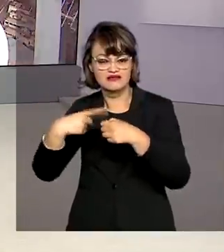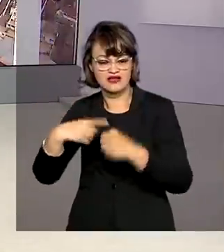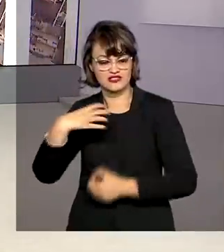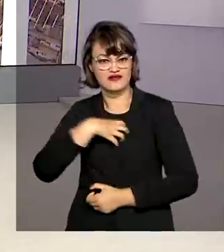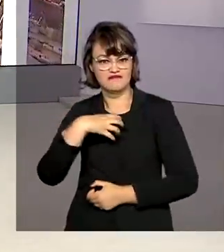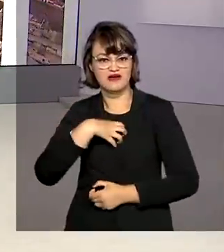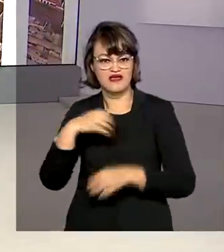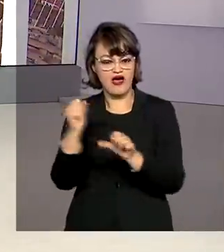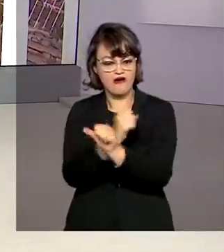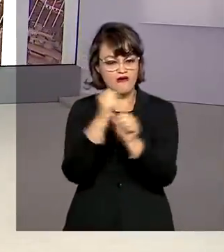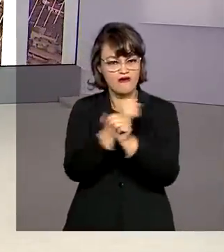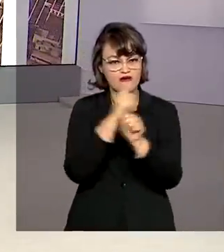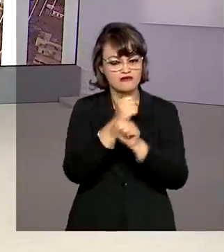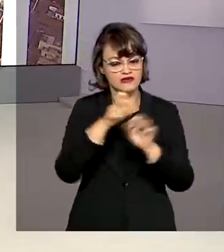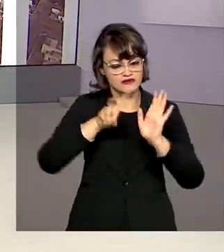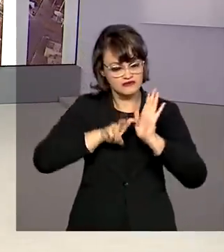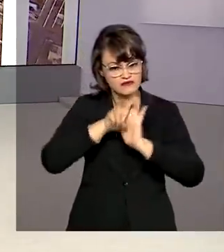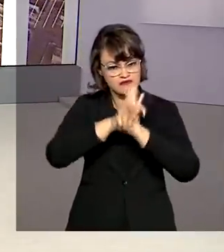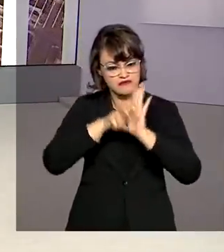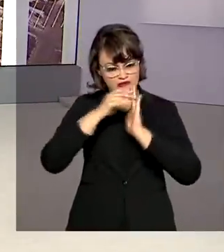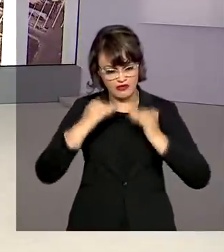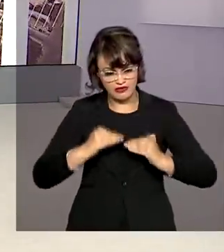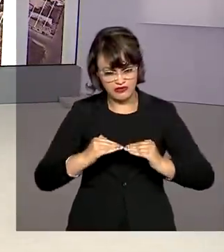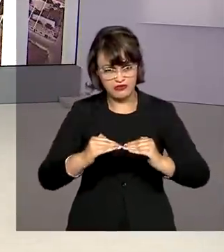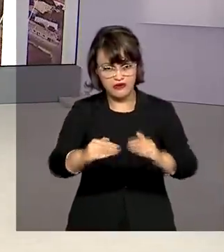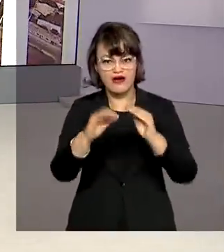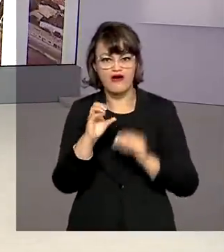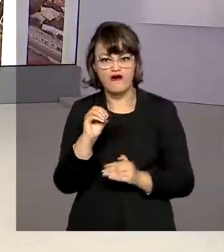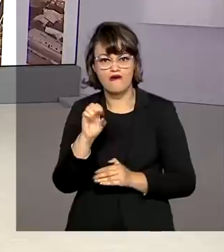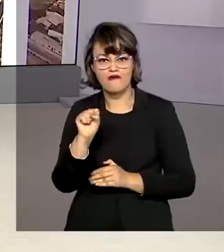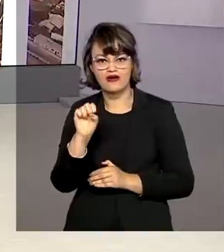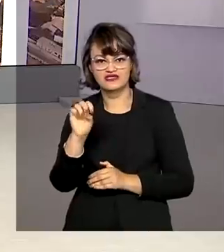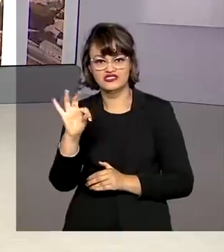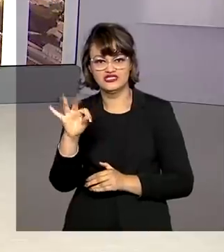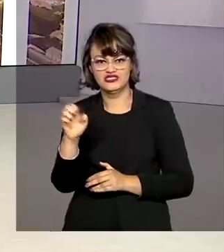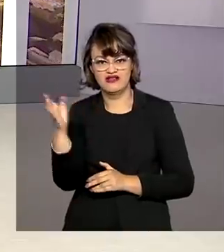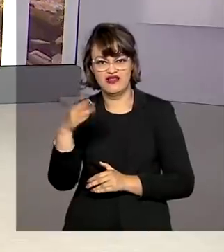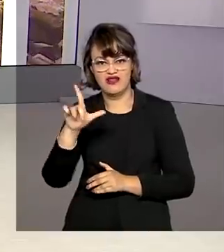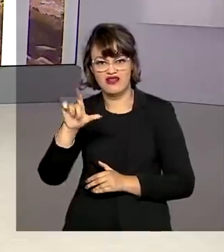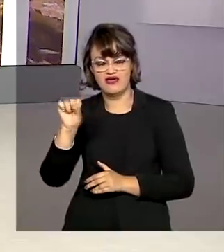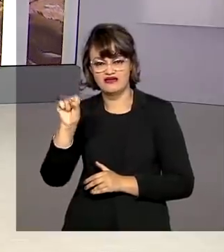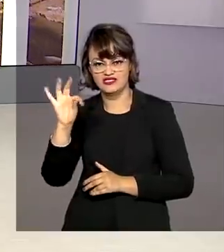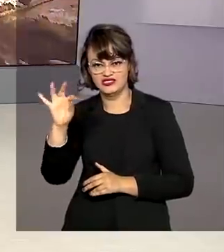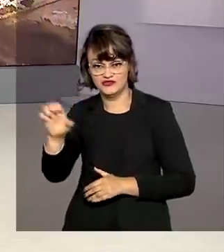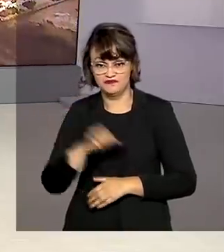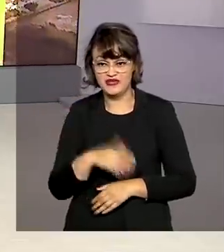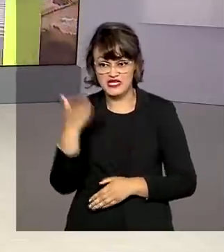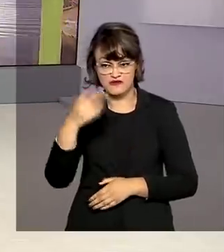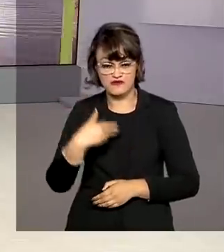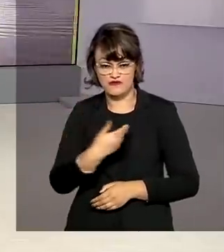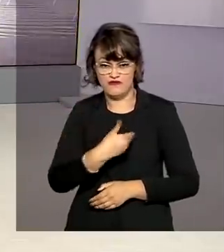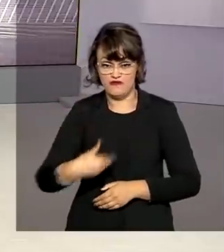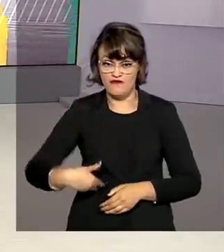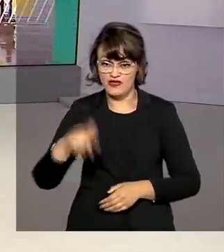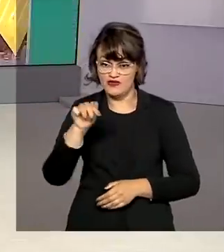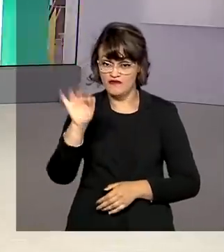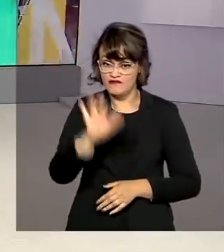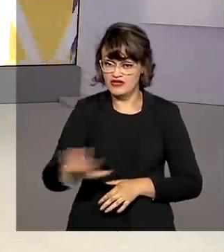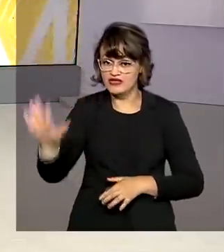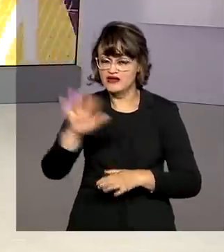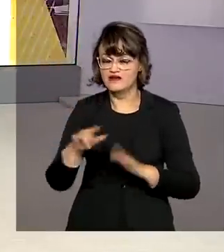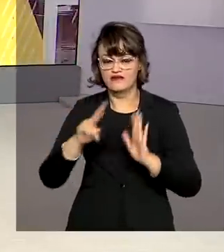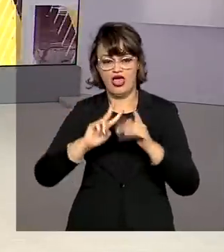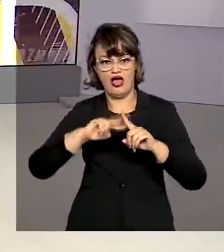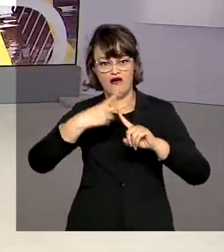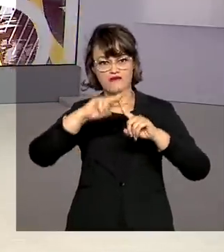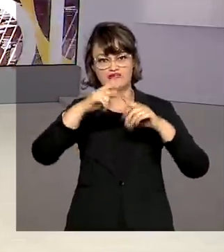as obras de construção da Ferrovia de Integração Oeste-Leste, a Fiol. E o governo federal quer duplicar a participação das ferrovias